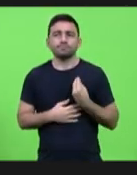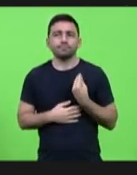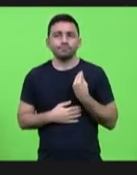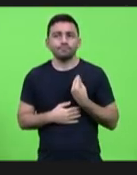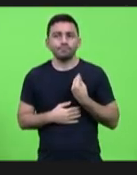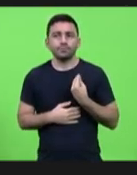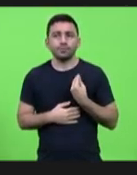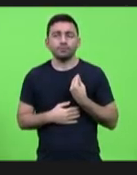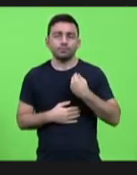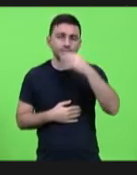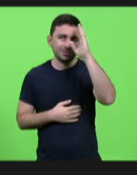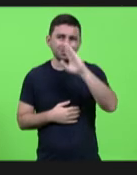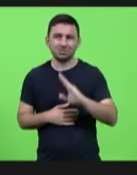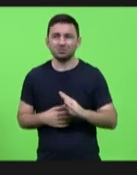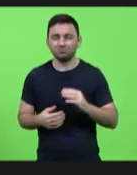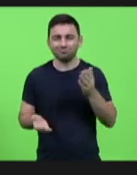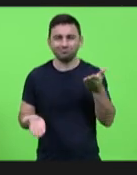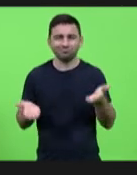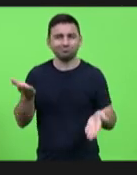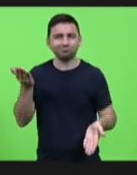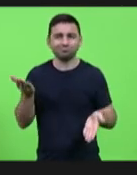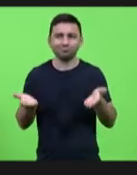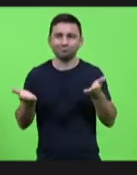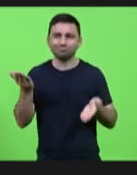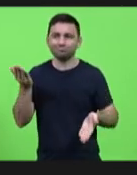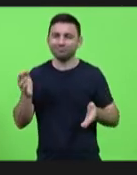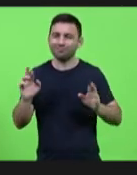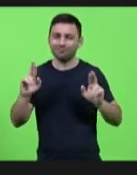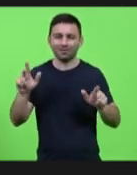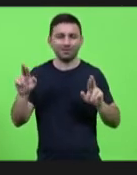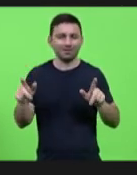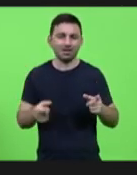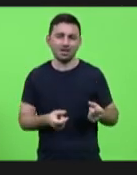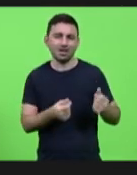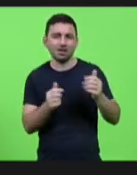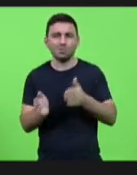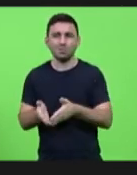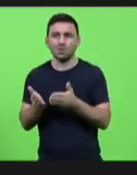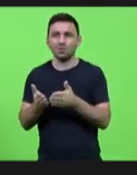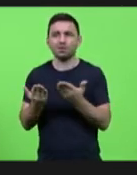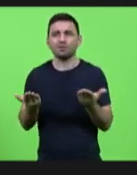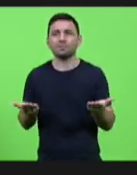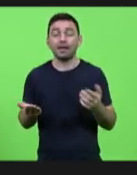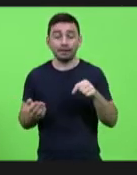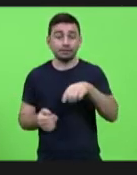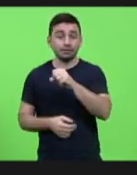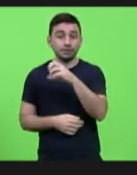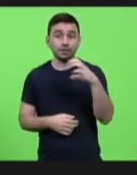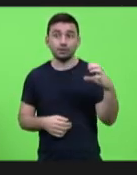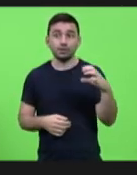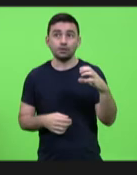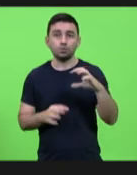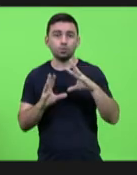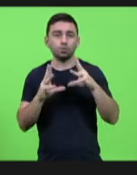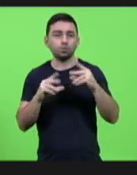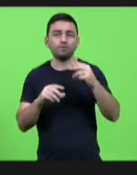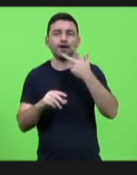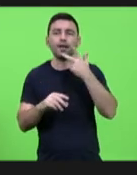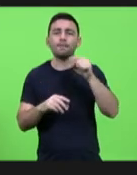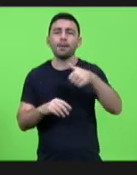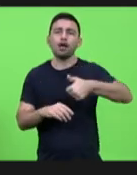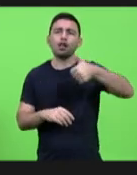com muitas desigualdades e mesmo aqui em Santa Catarina, mesmo sendo considerado um dos melhores estados do país